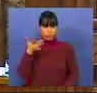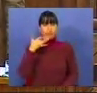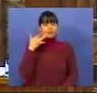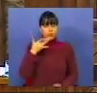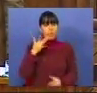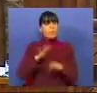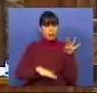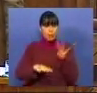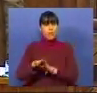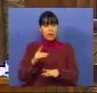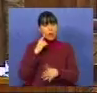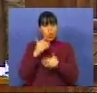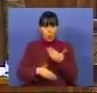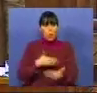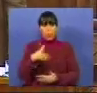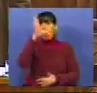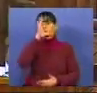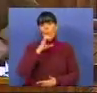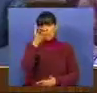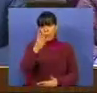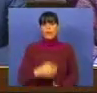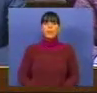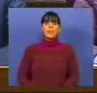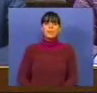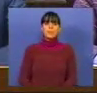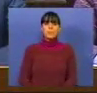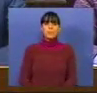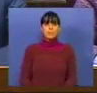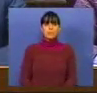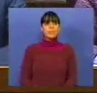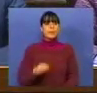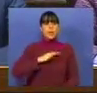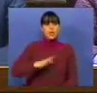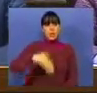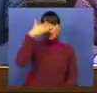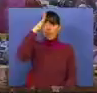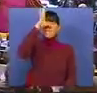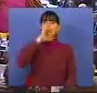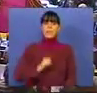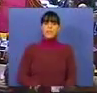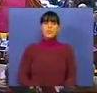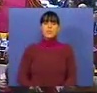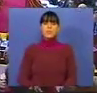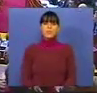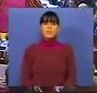é o que tem feito e faz o Governo. Sr. Primeiro-Ministro.